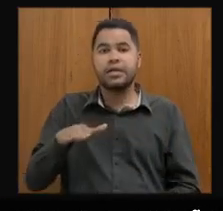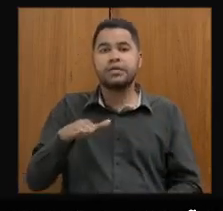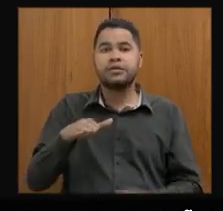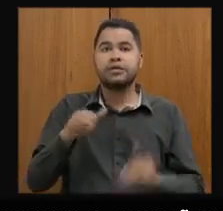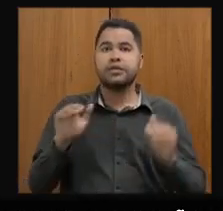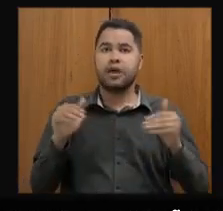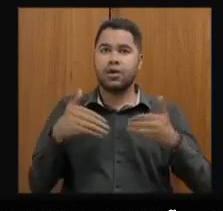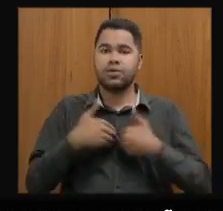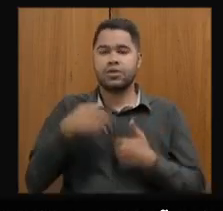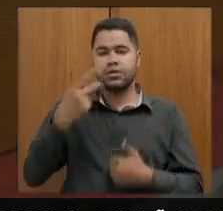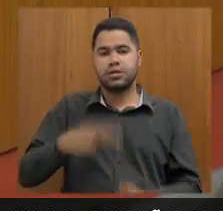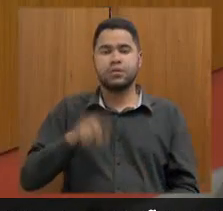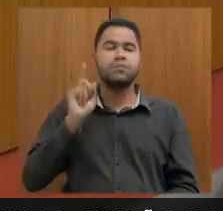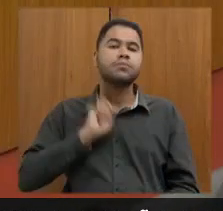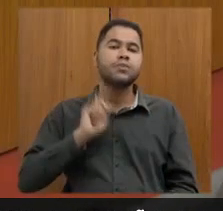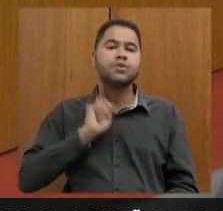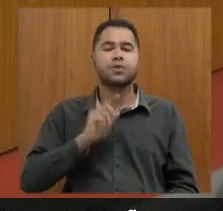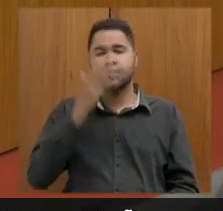Gerais. Não mais, muito obrigado.